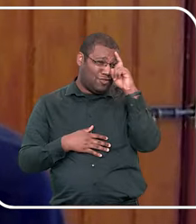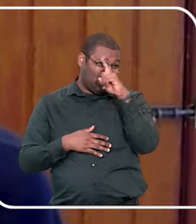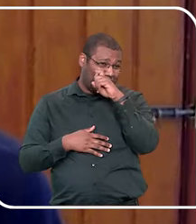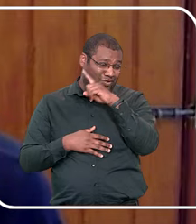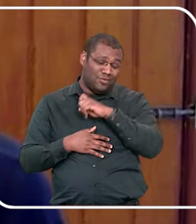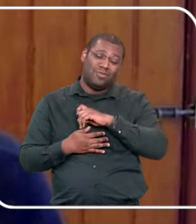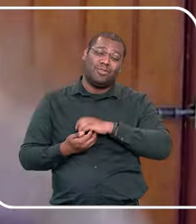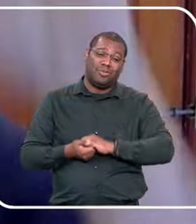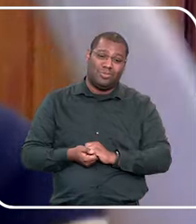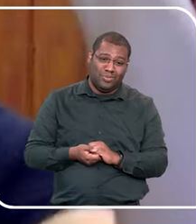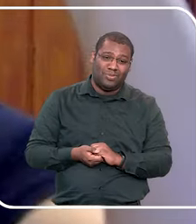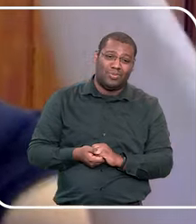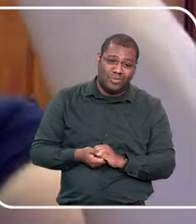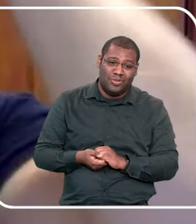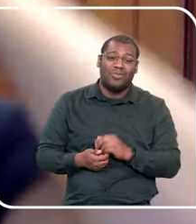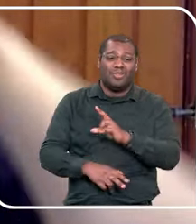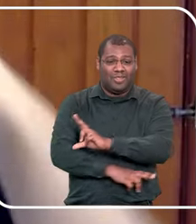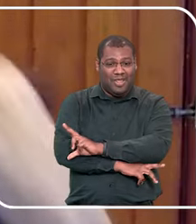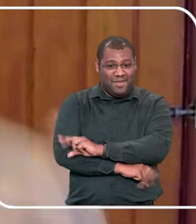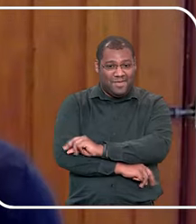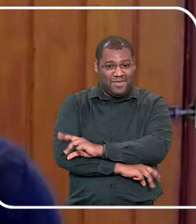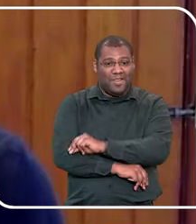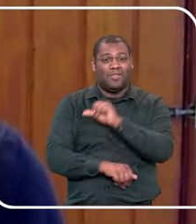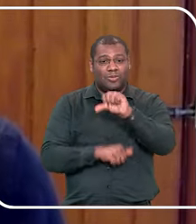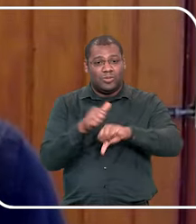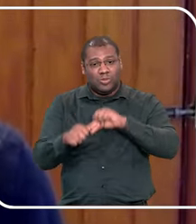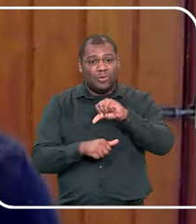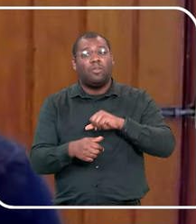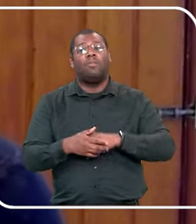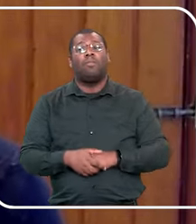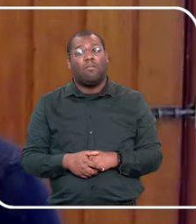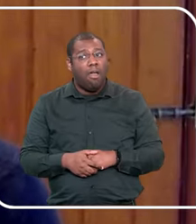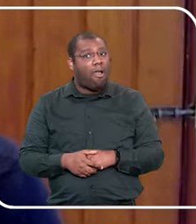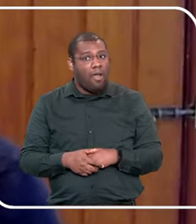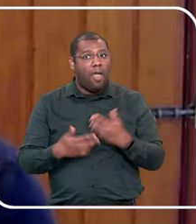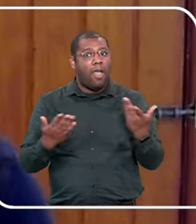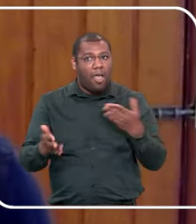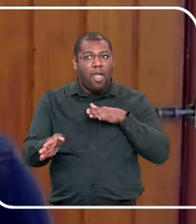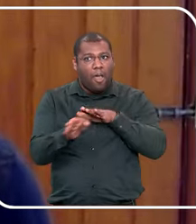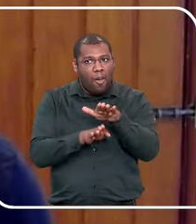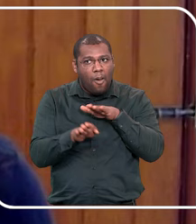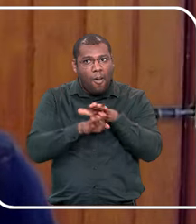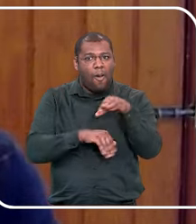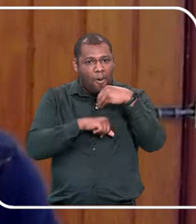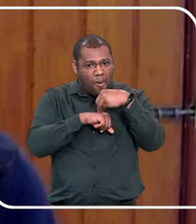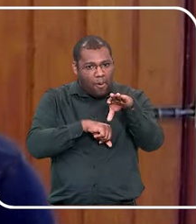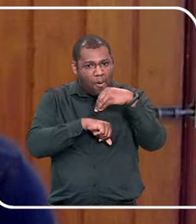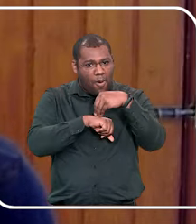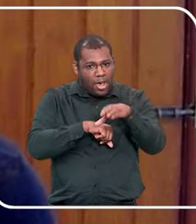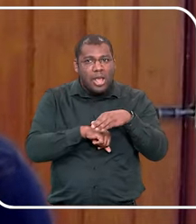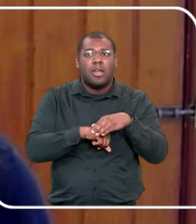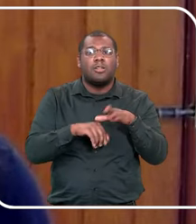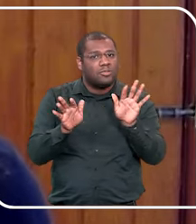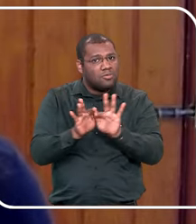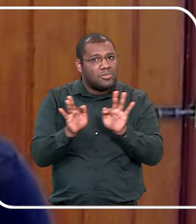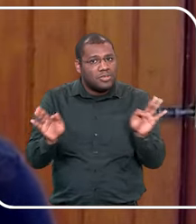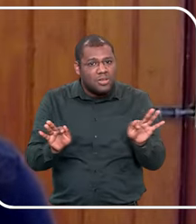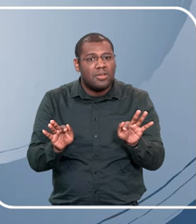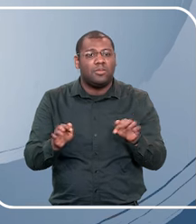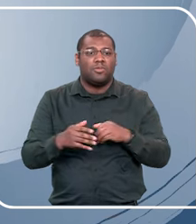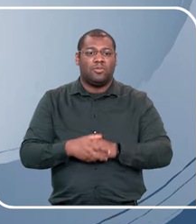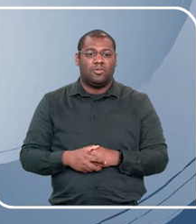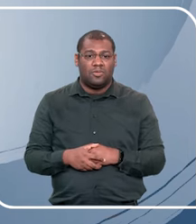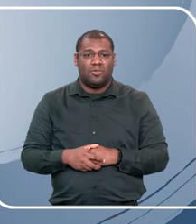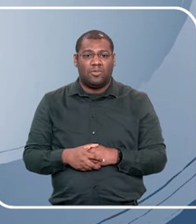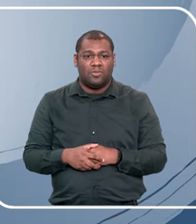convencê-la de trocar a fralda dela, funciona, são gestos simples do dia a dia, gente, que funciona,